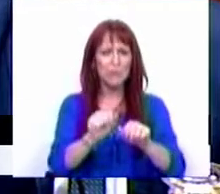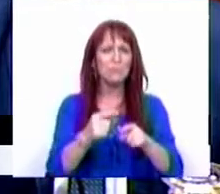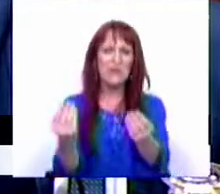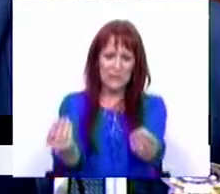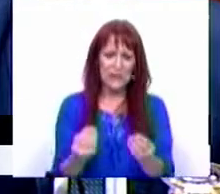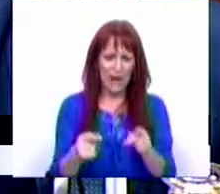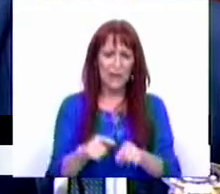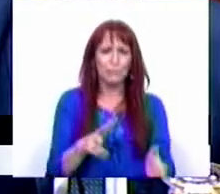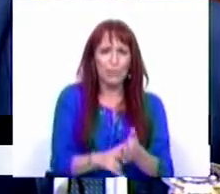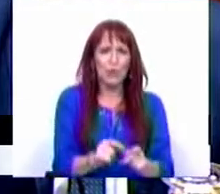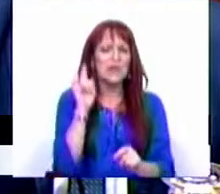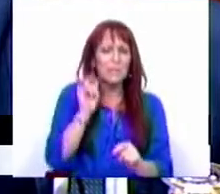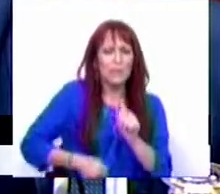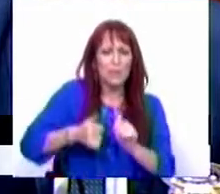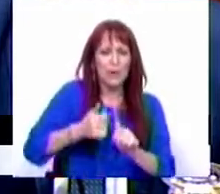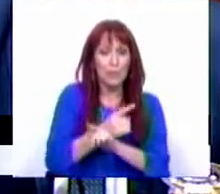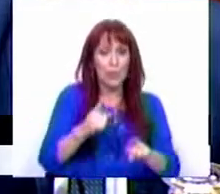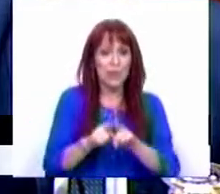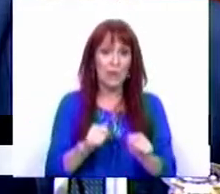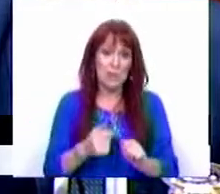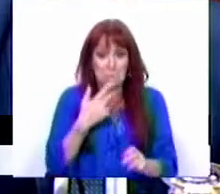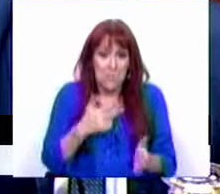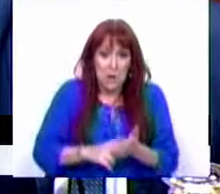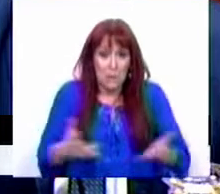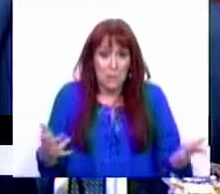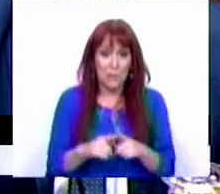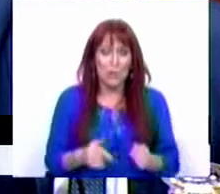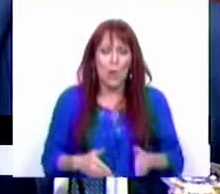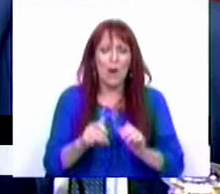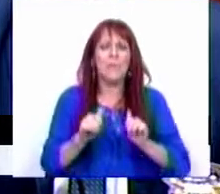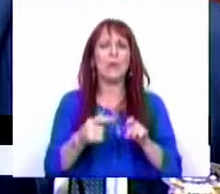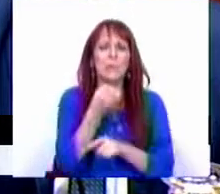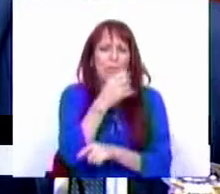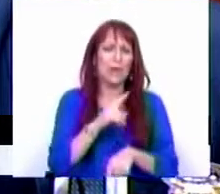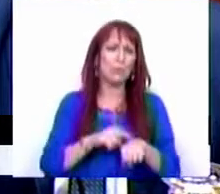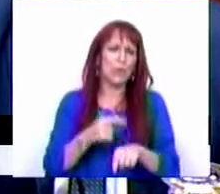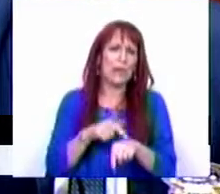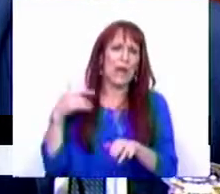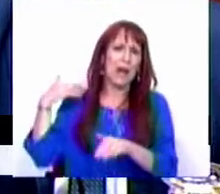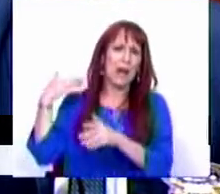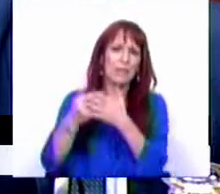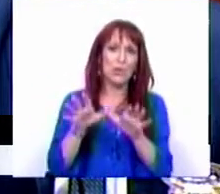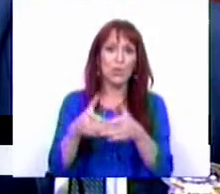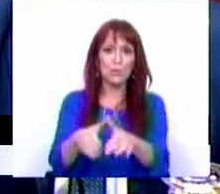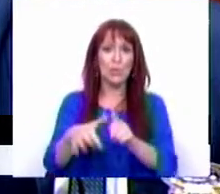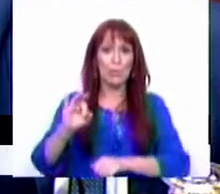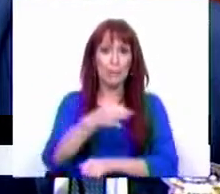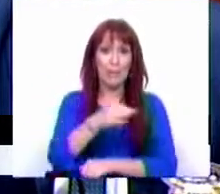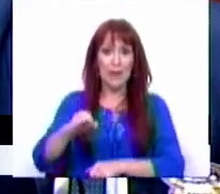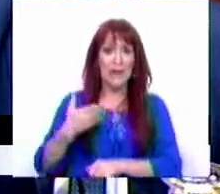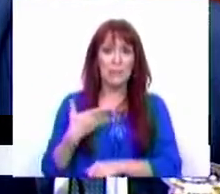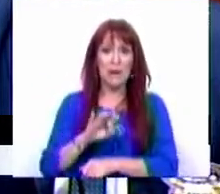traga aqui o que verdadeiramente importa, porque, em abono da verdade, esse bom caminho foi perdido durante muito tempo pelo Grupo Parlamentar do PPD